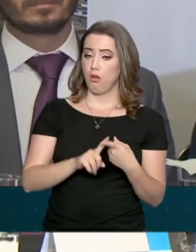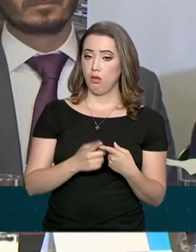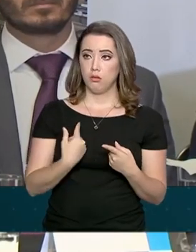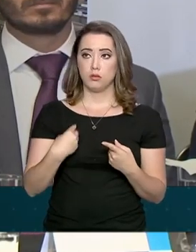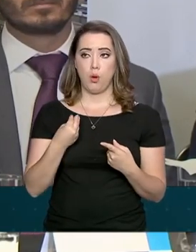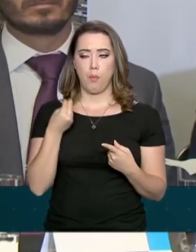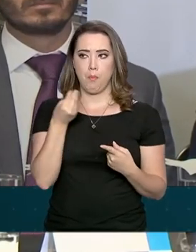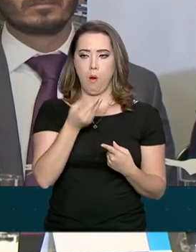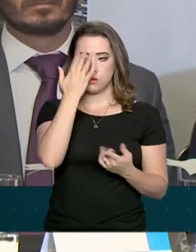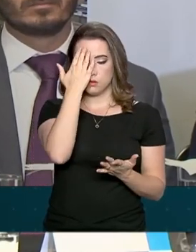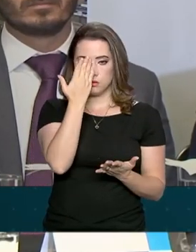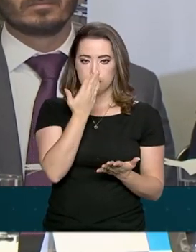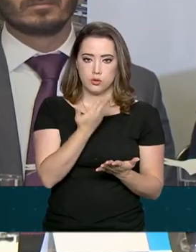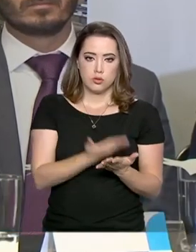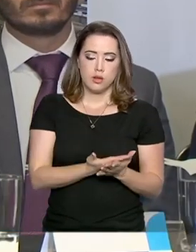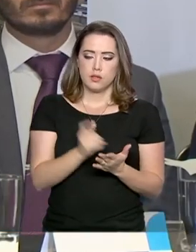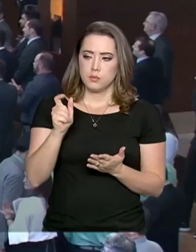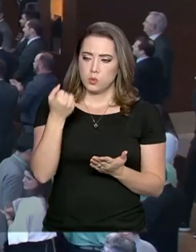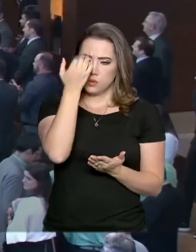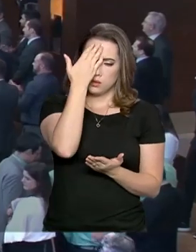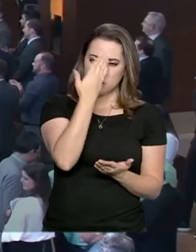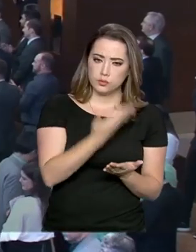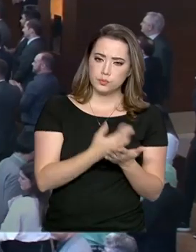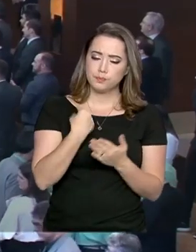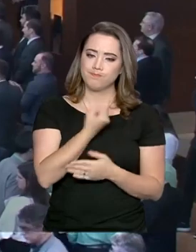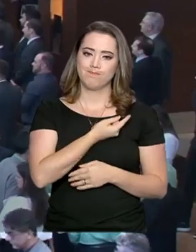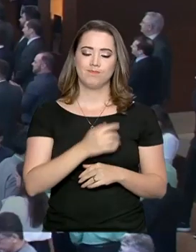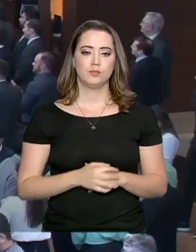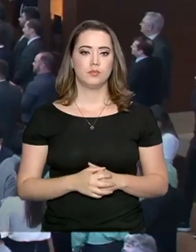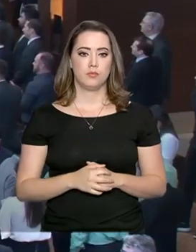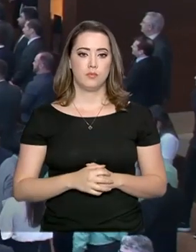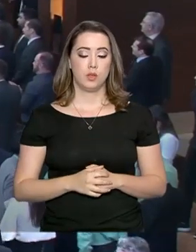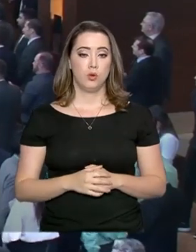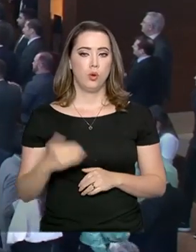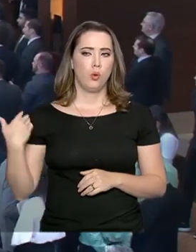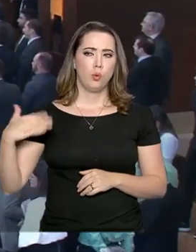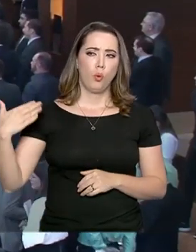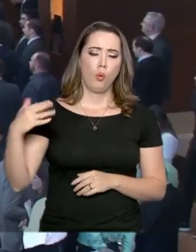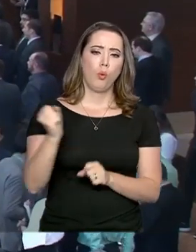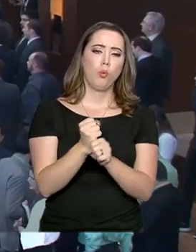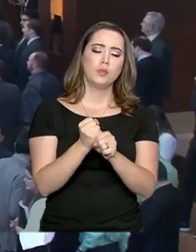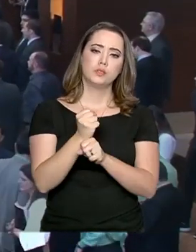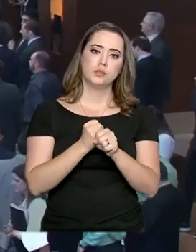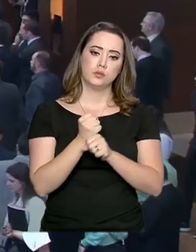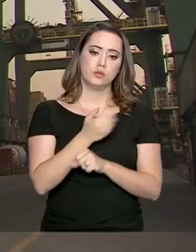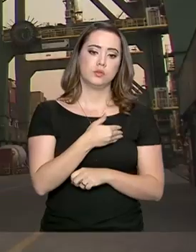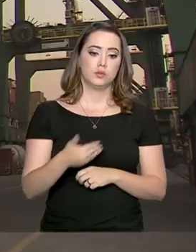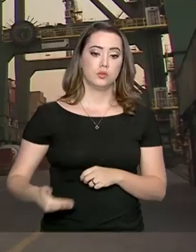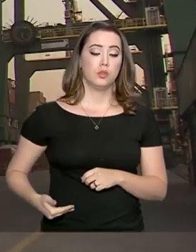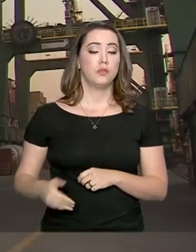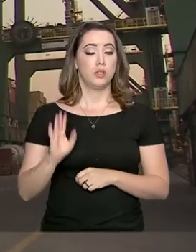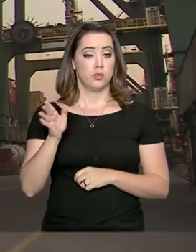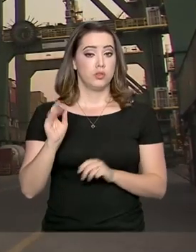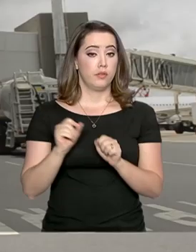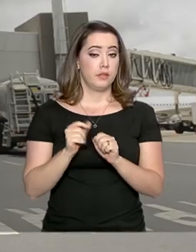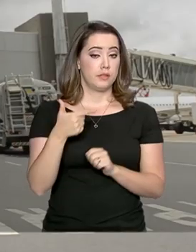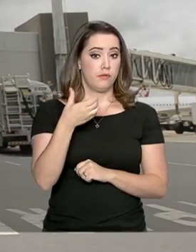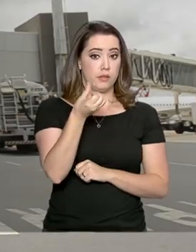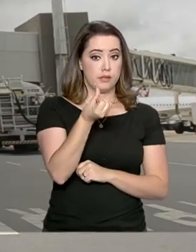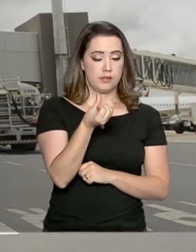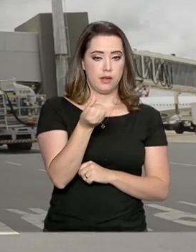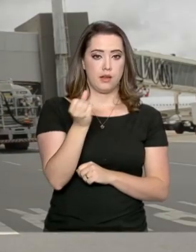confiança para o mercado, o investidor está vindo. Desde o início do ano, o governo já realizou 26 leilões entre portos,